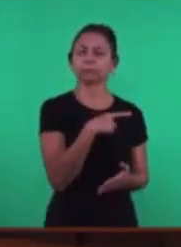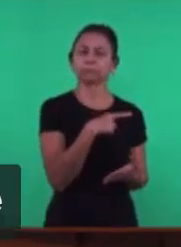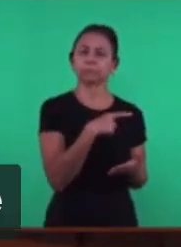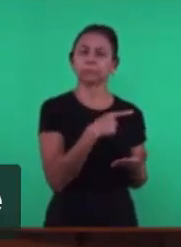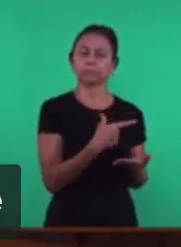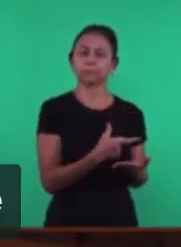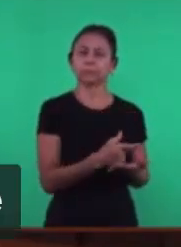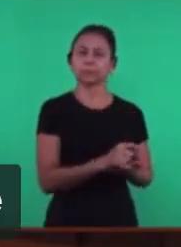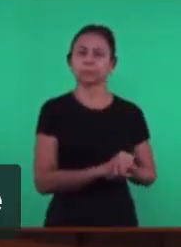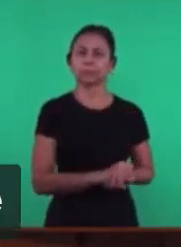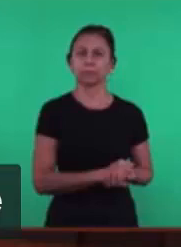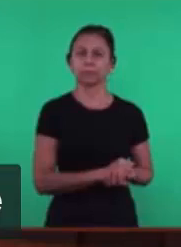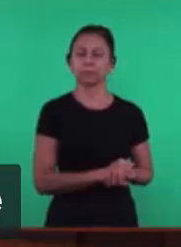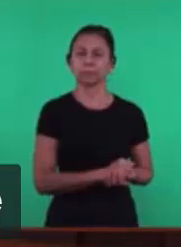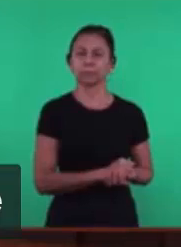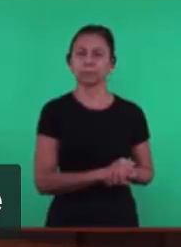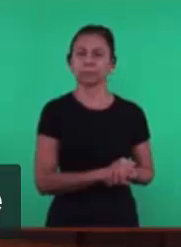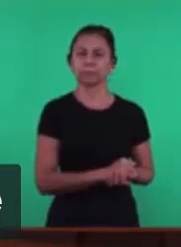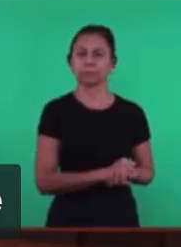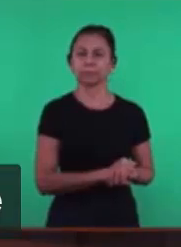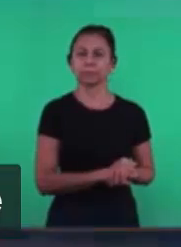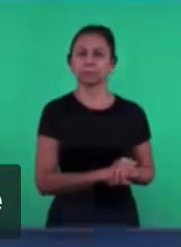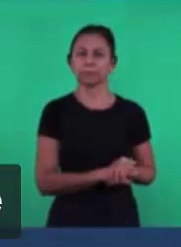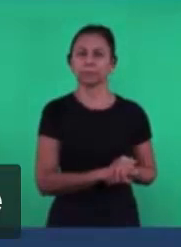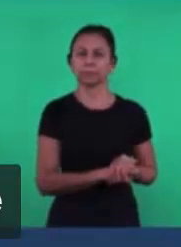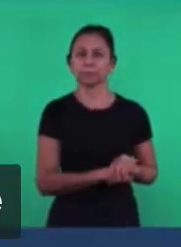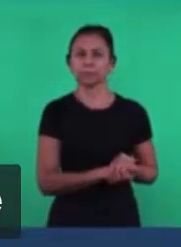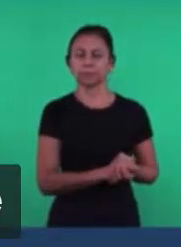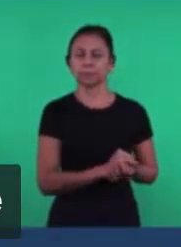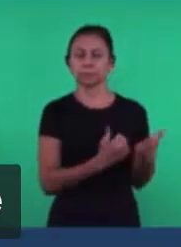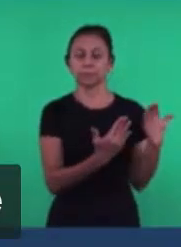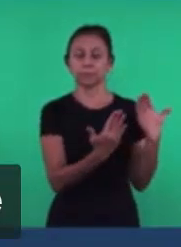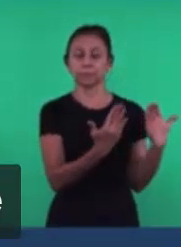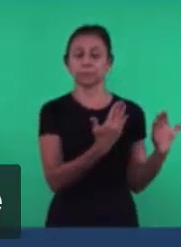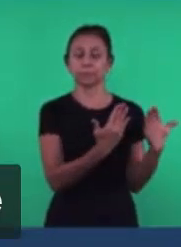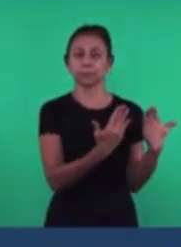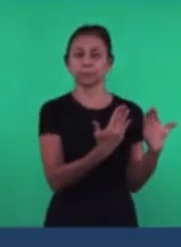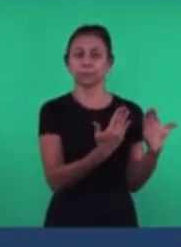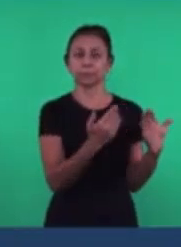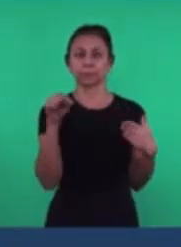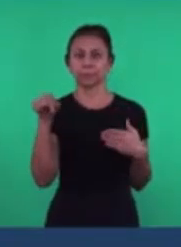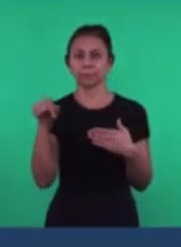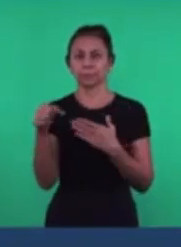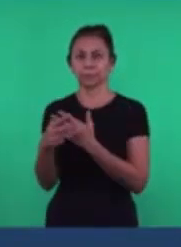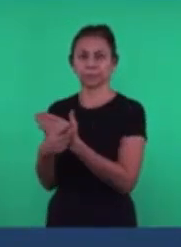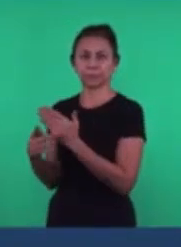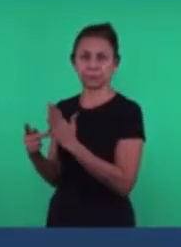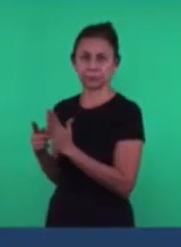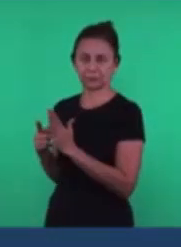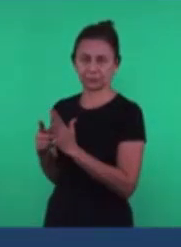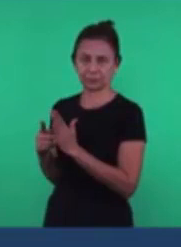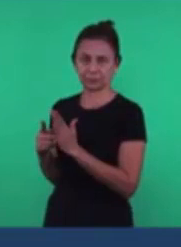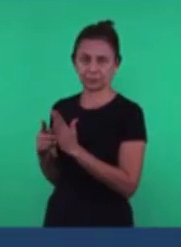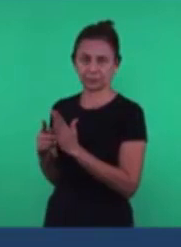Identificação Uma associação Com a parábola Vamos ver